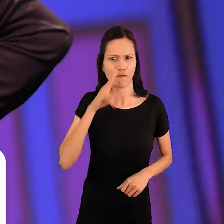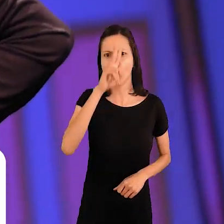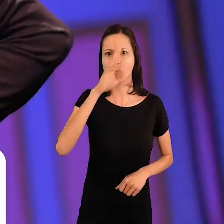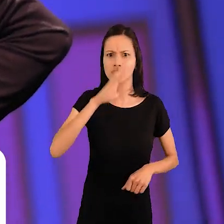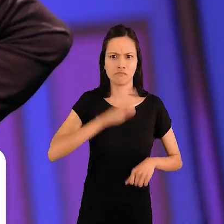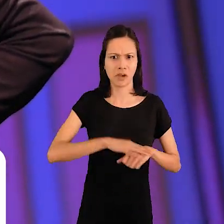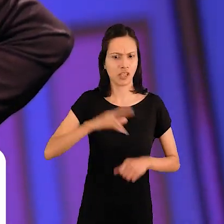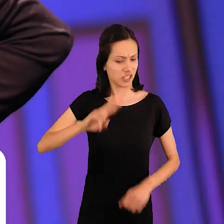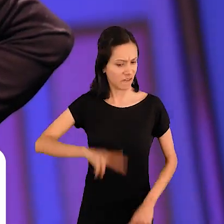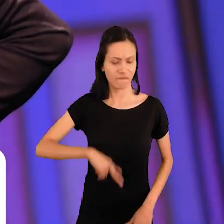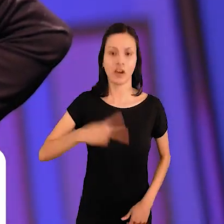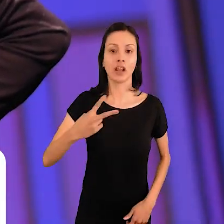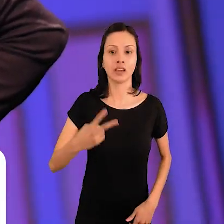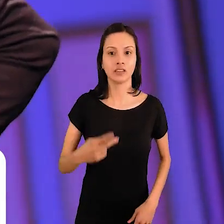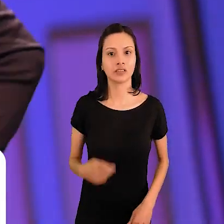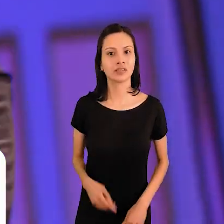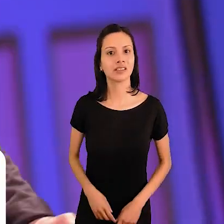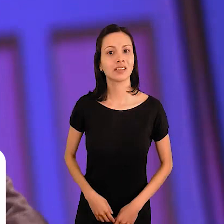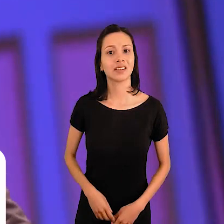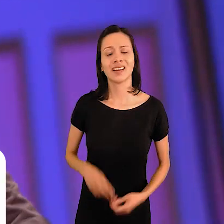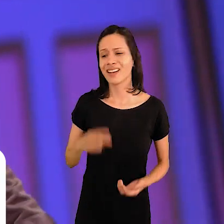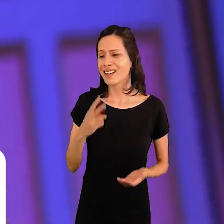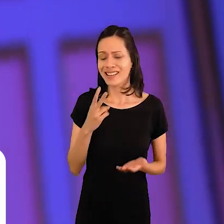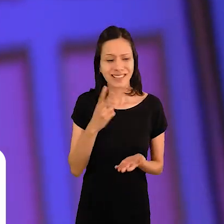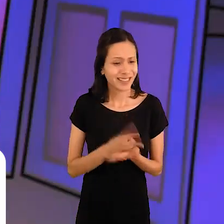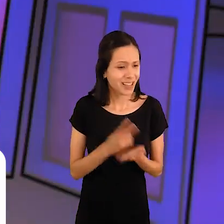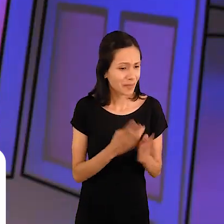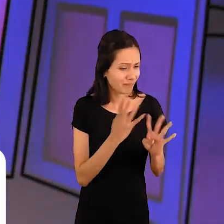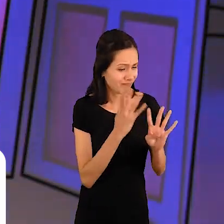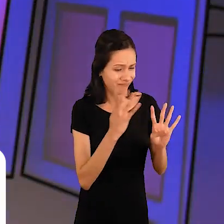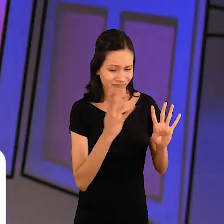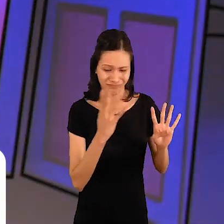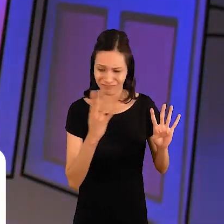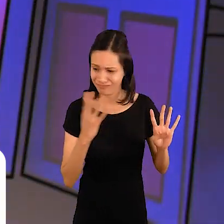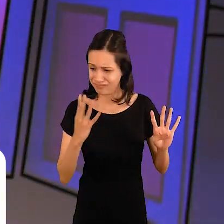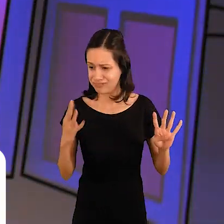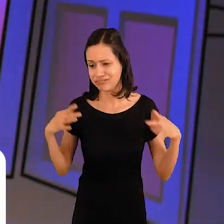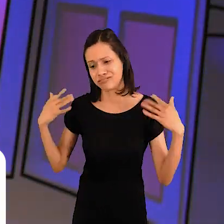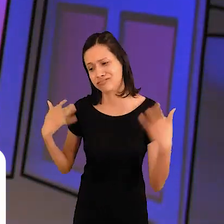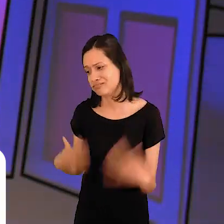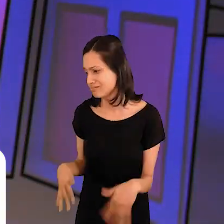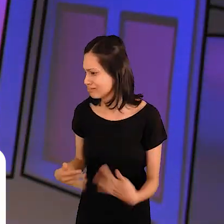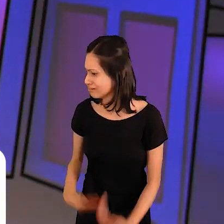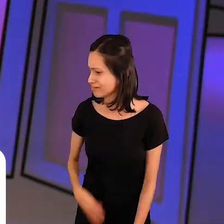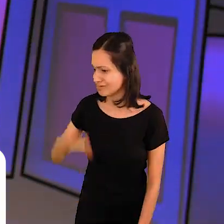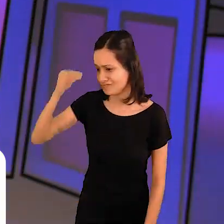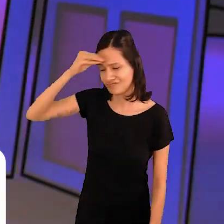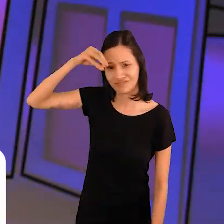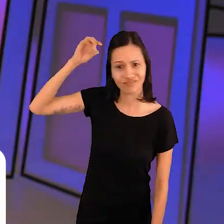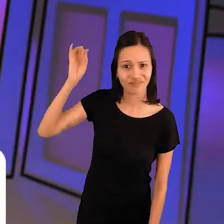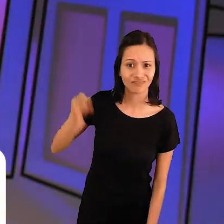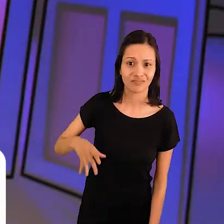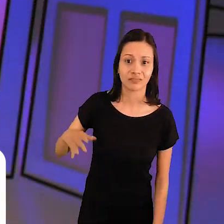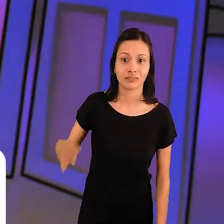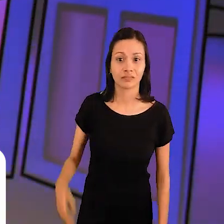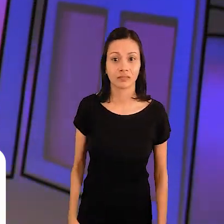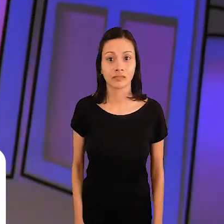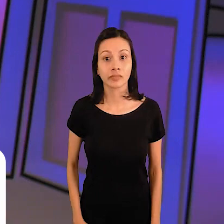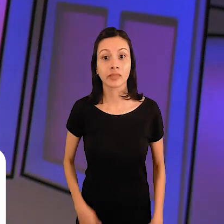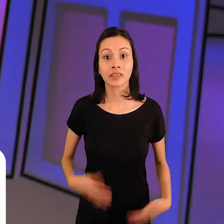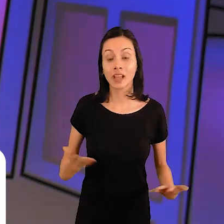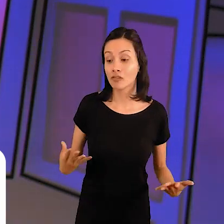Mas era tanto, tanto, tanto homem que ele não sabia mais o que fazer. Até que, então, sobrou o Chacal